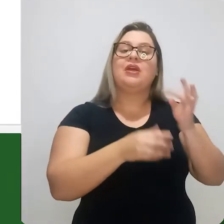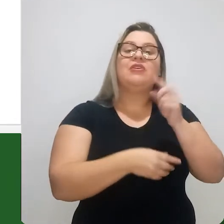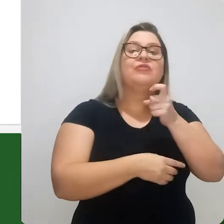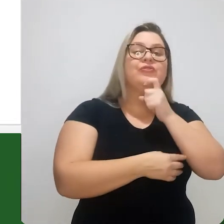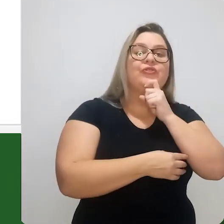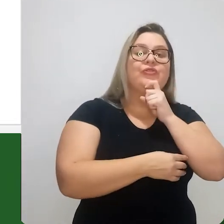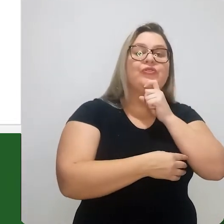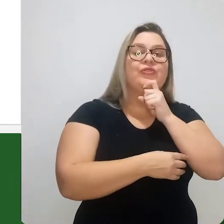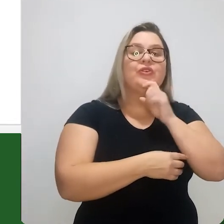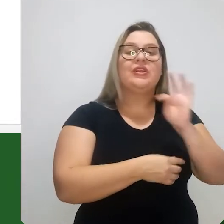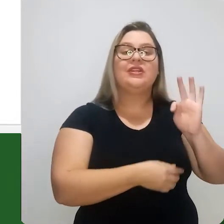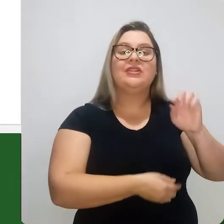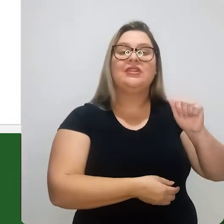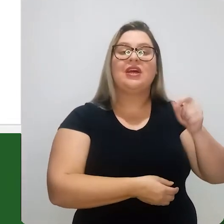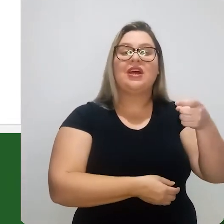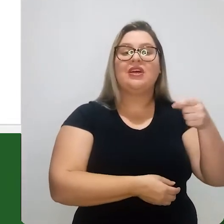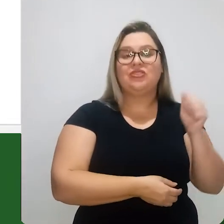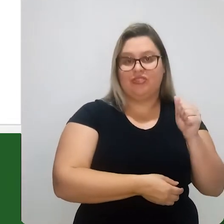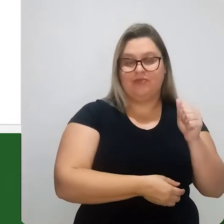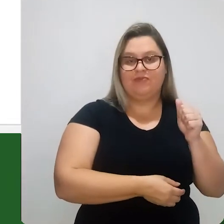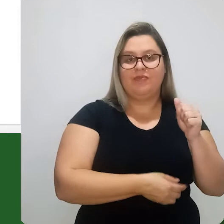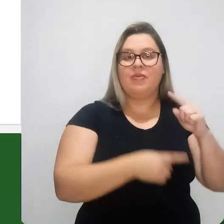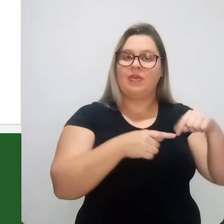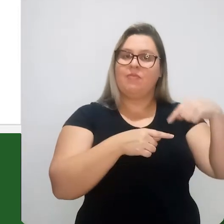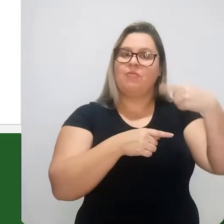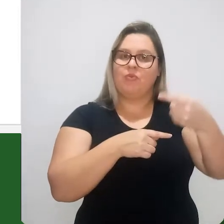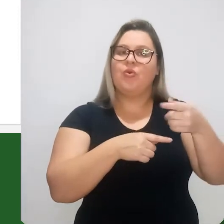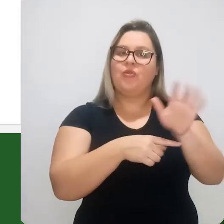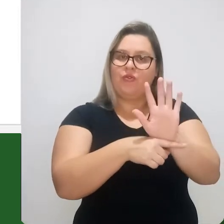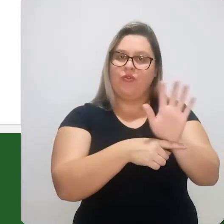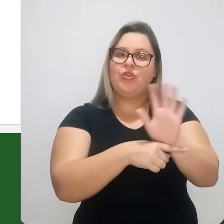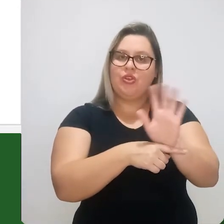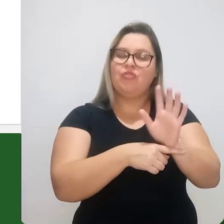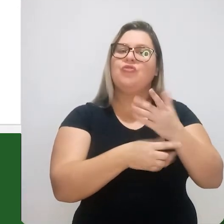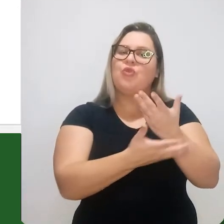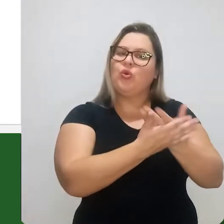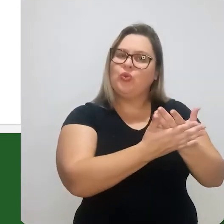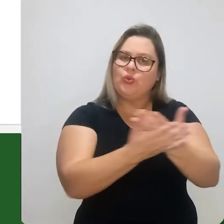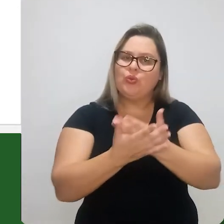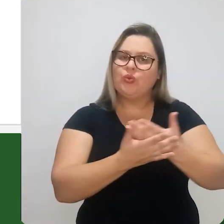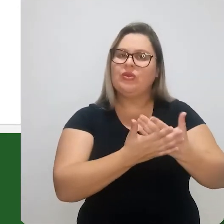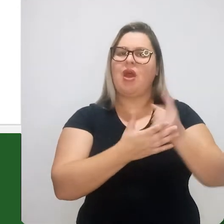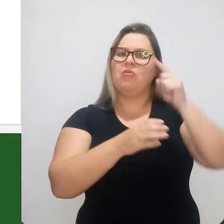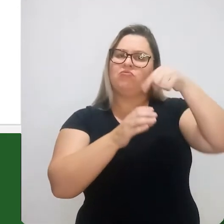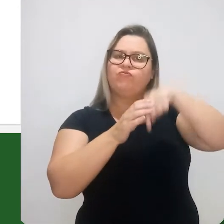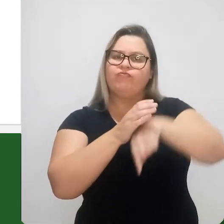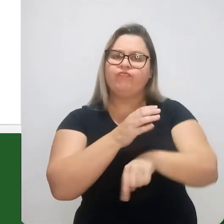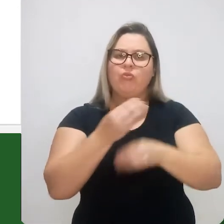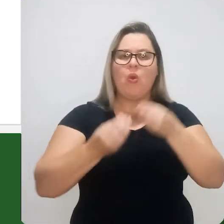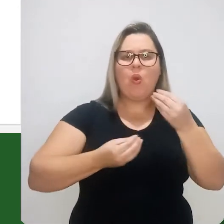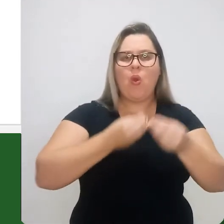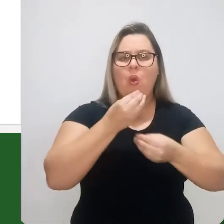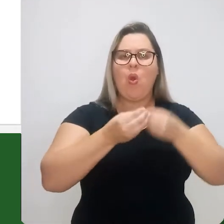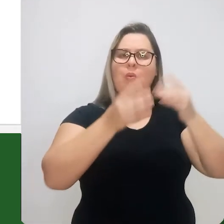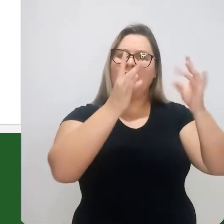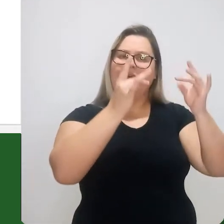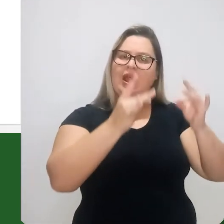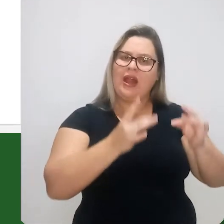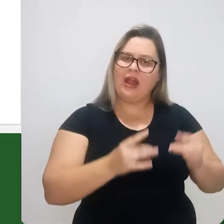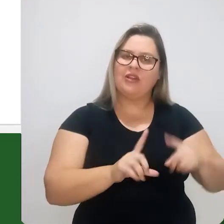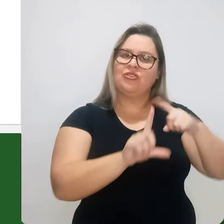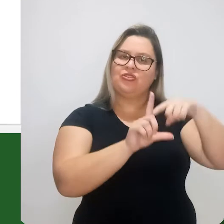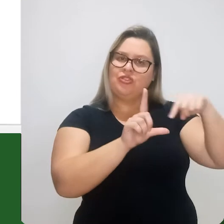em função da taxa de resfriamento. Então mais à frente, num próximo vídeo, nós vamos estudar bem como